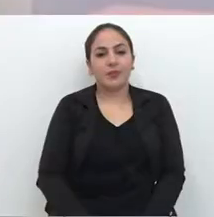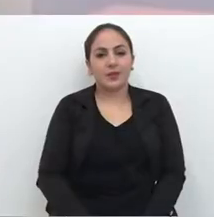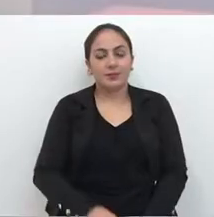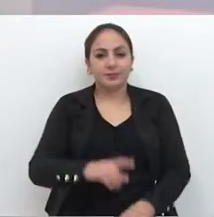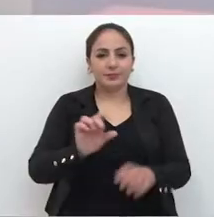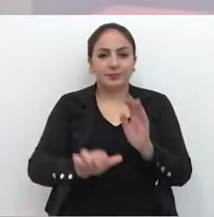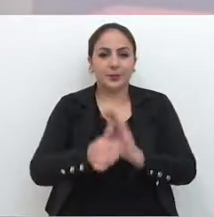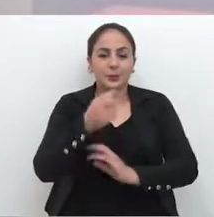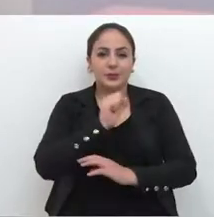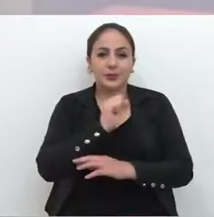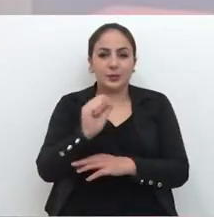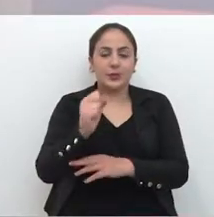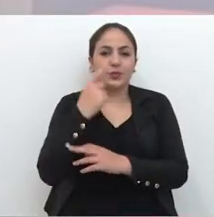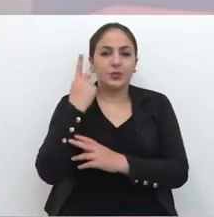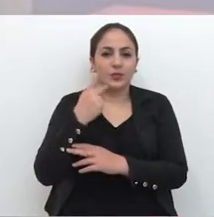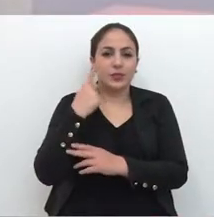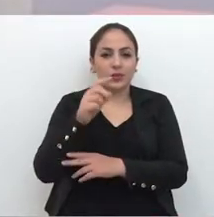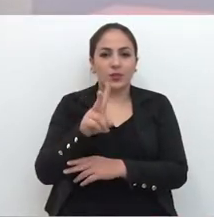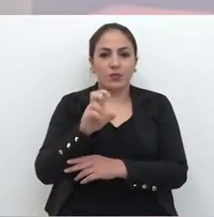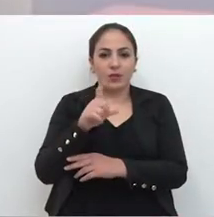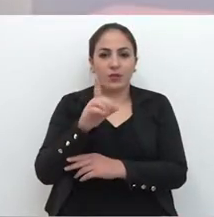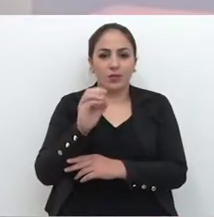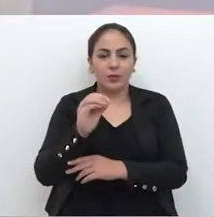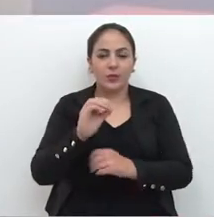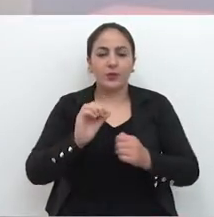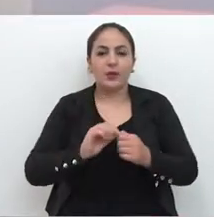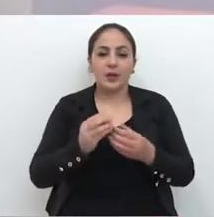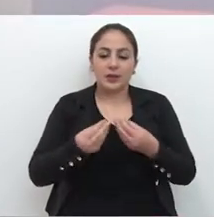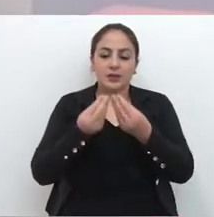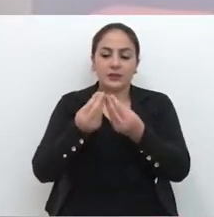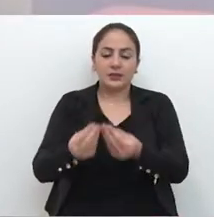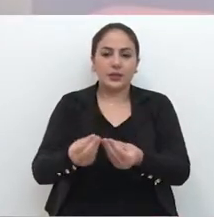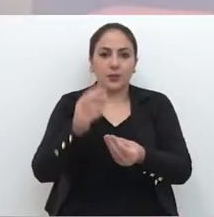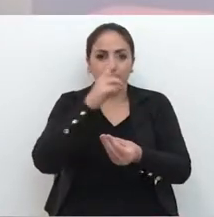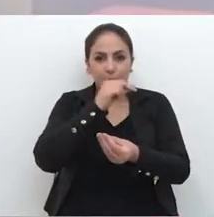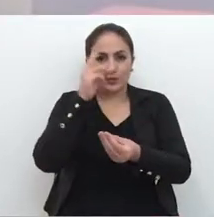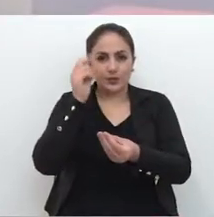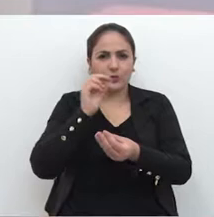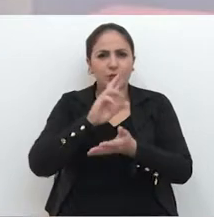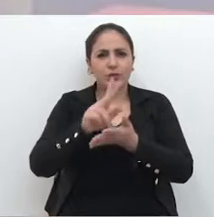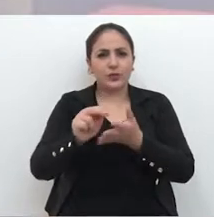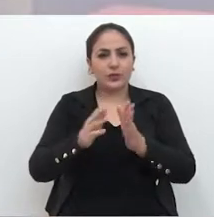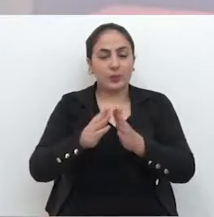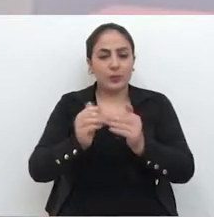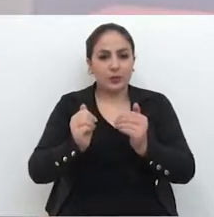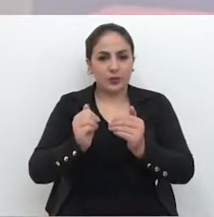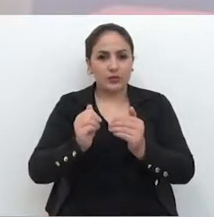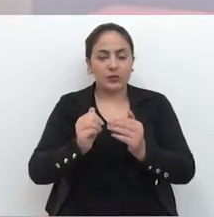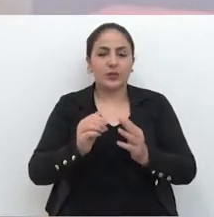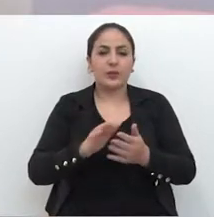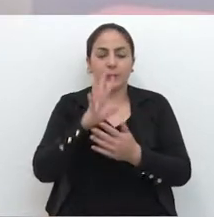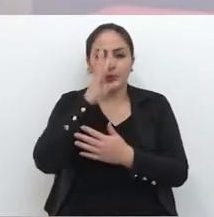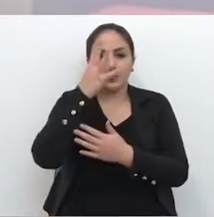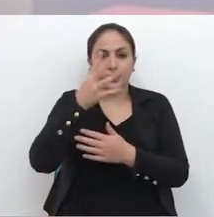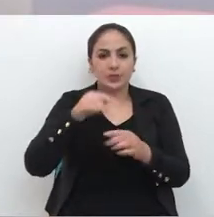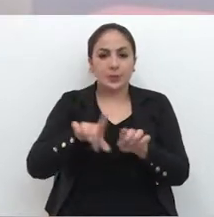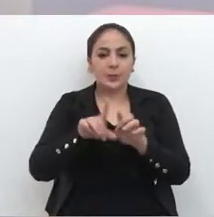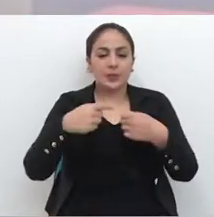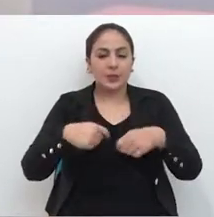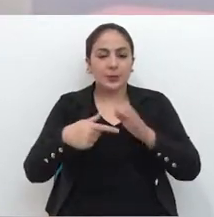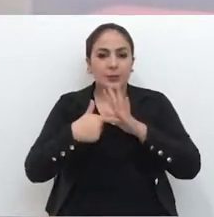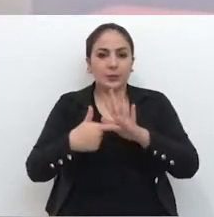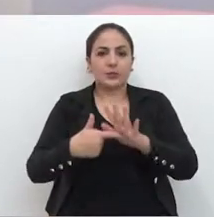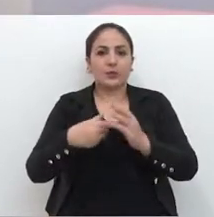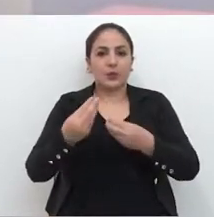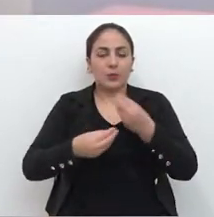Ao longo do primeiro semestre, o vereador Valdo de Moraes encaminhou à Prefeitura uma série de pedidos de providências com